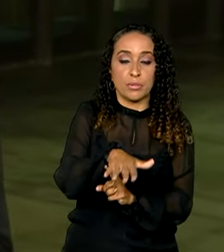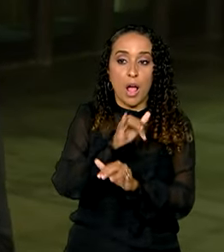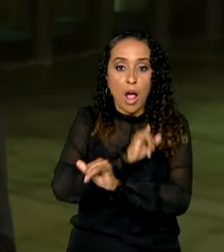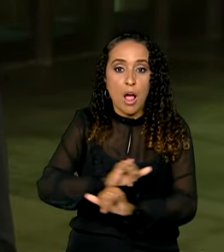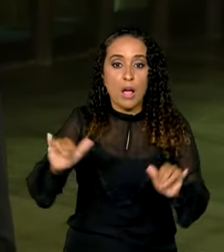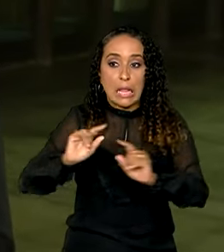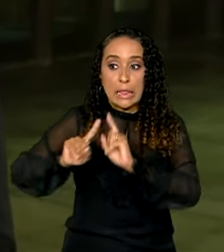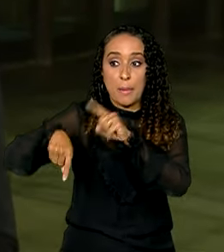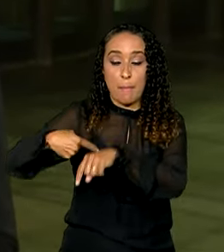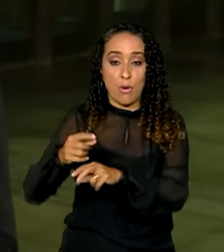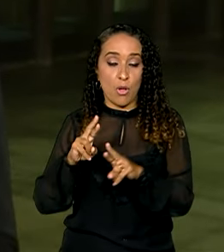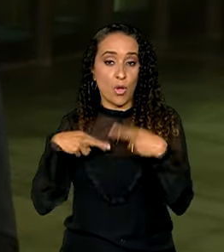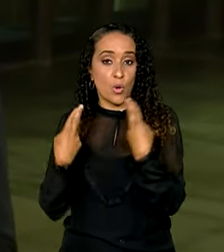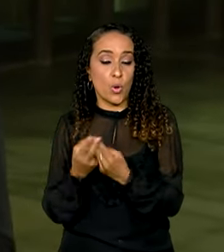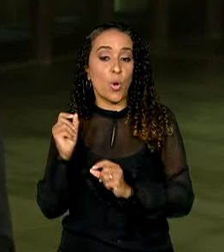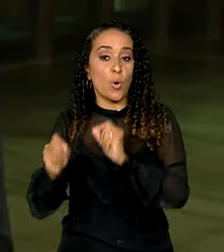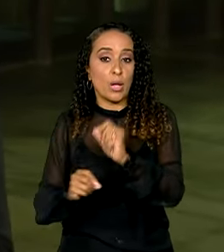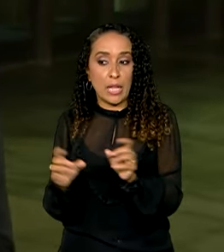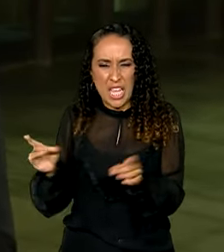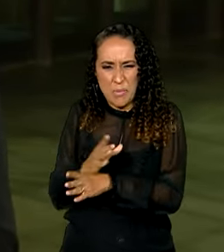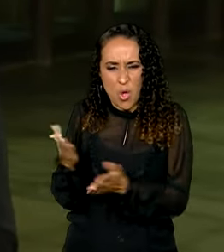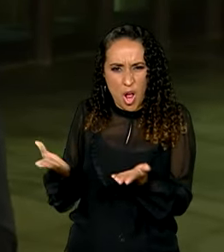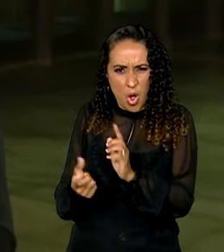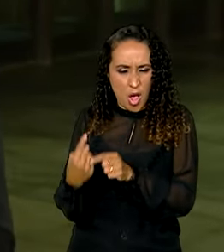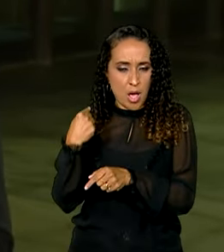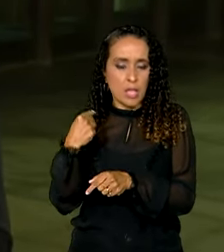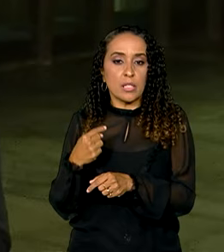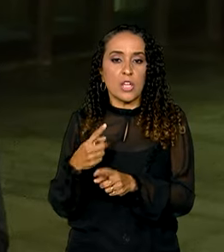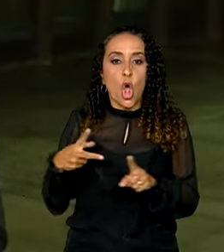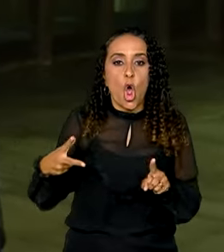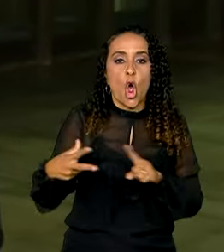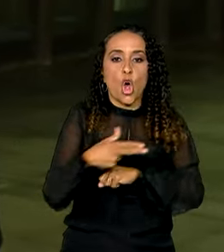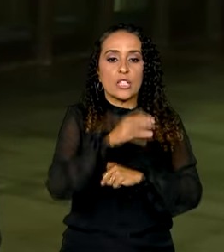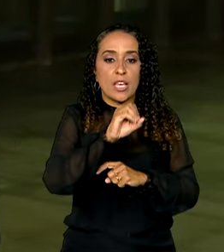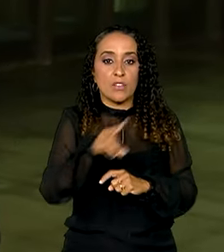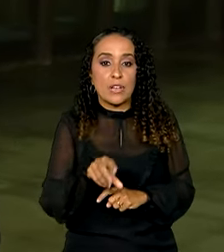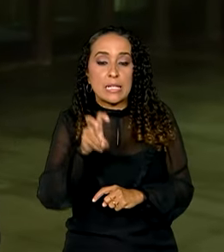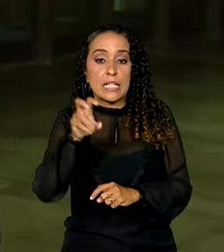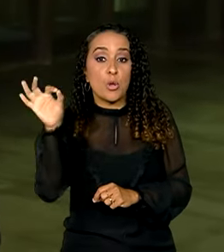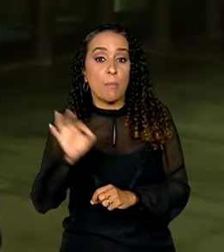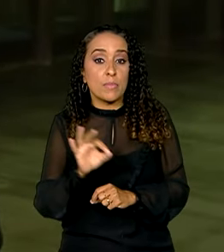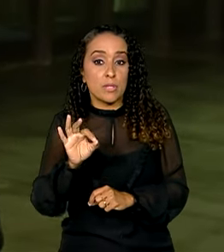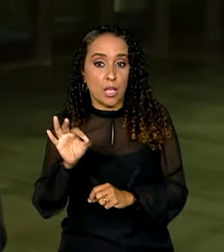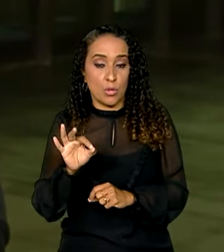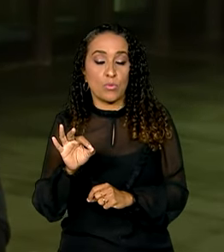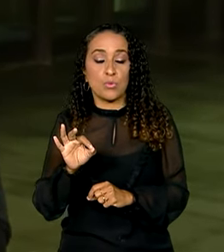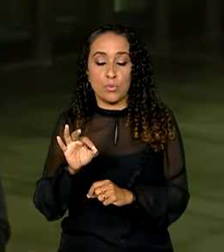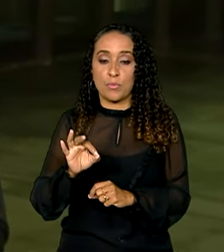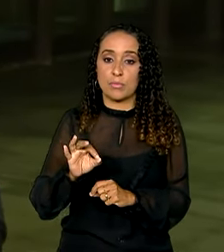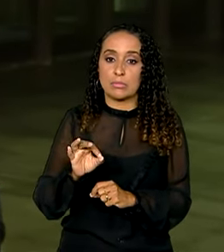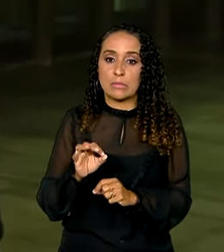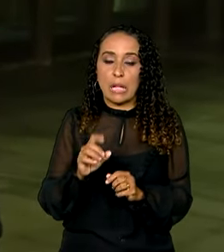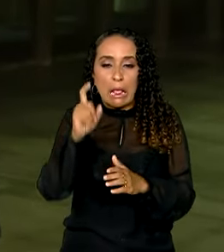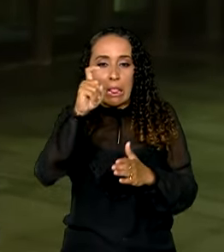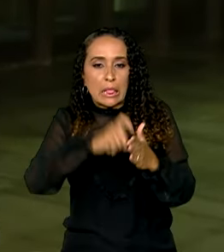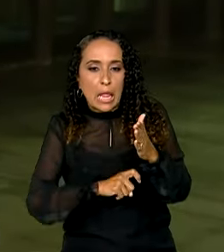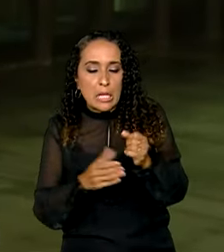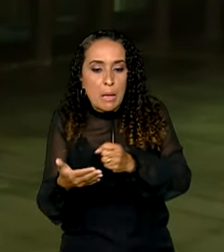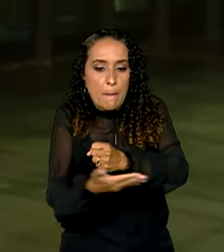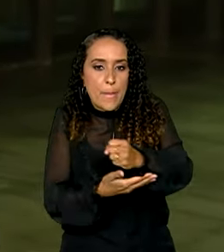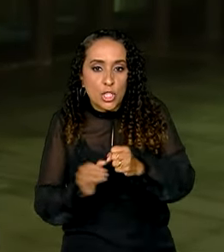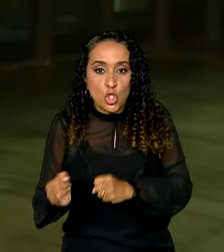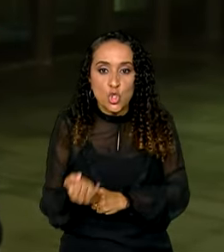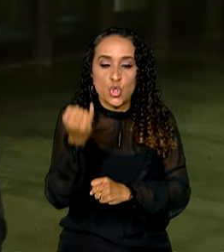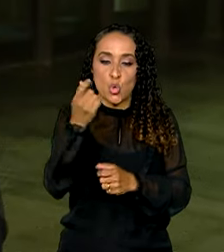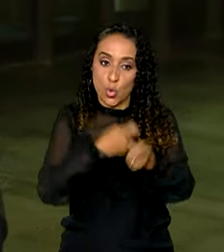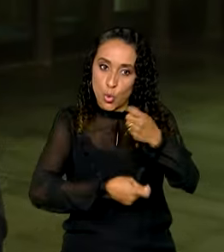após essa reunião, que terminou agora há pouco, um corte de 0,5 ponto percentual na taxa básica de juros